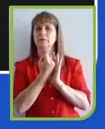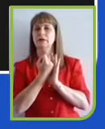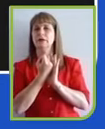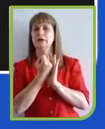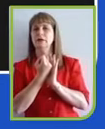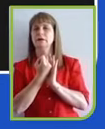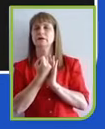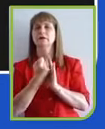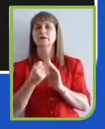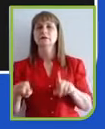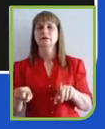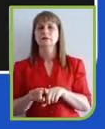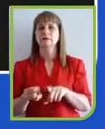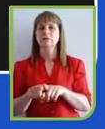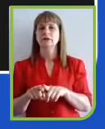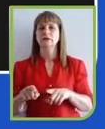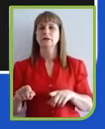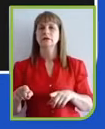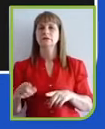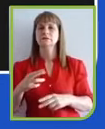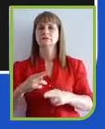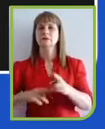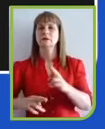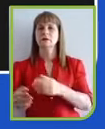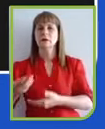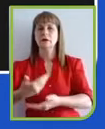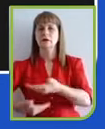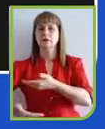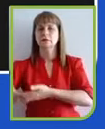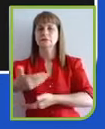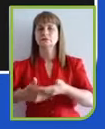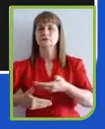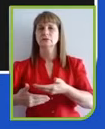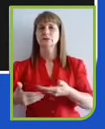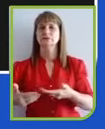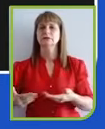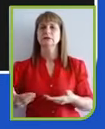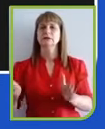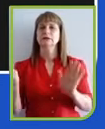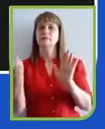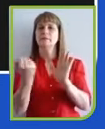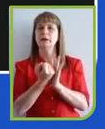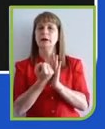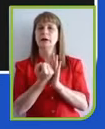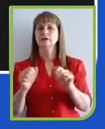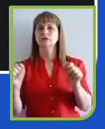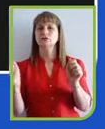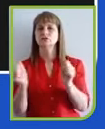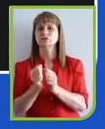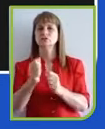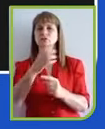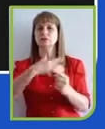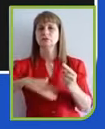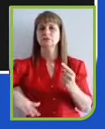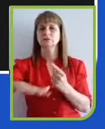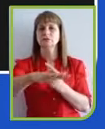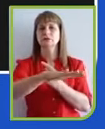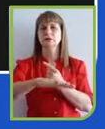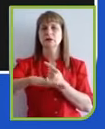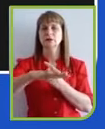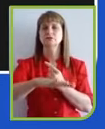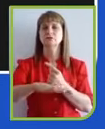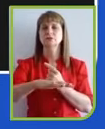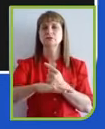da marca com a sociedade. Eu acho que, após a pandemia, a gente vai ter os